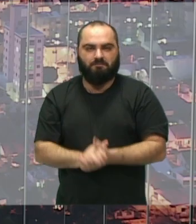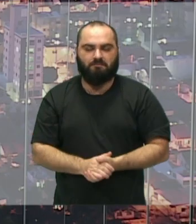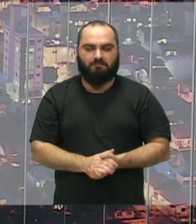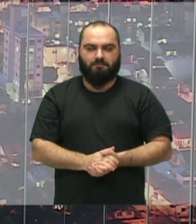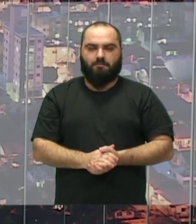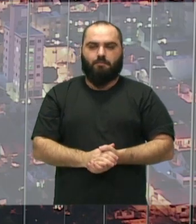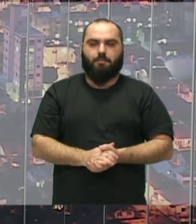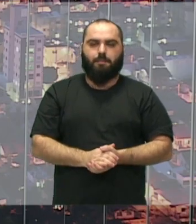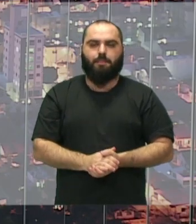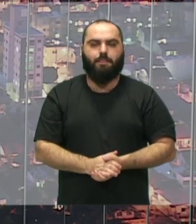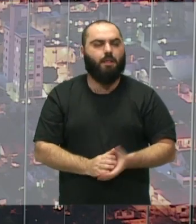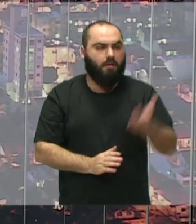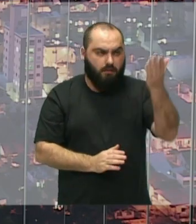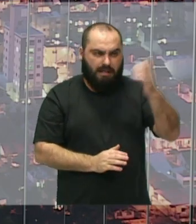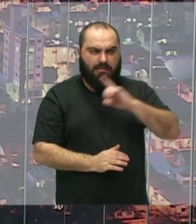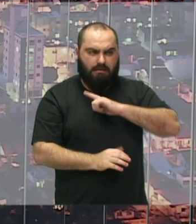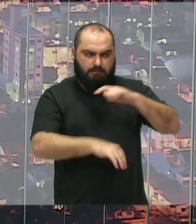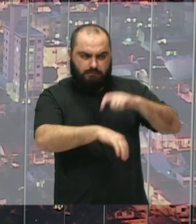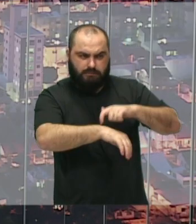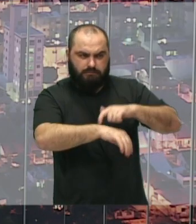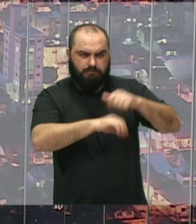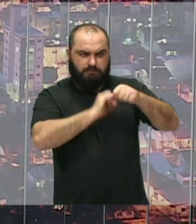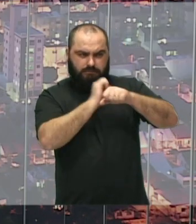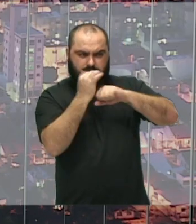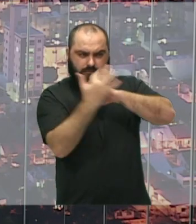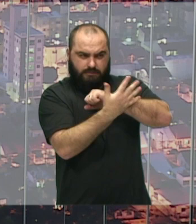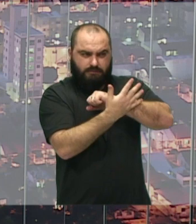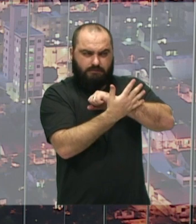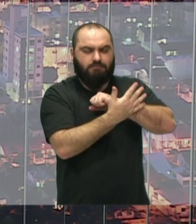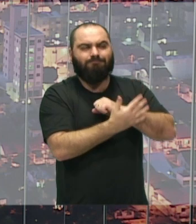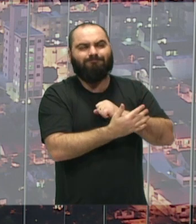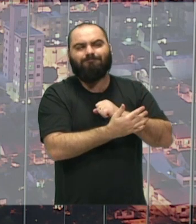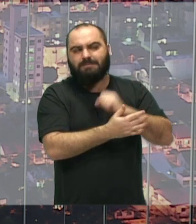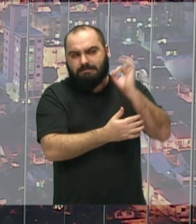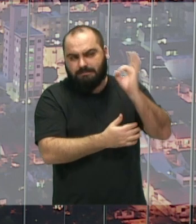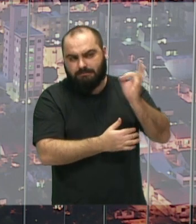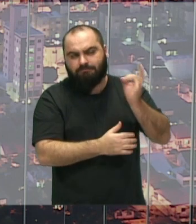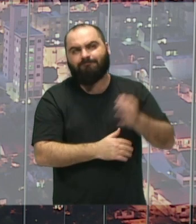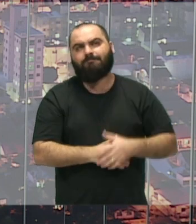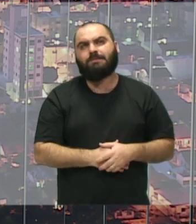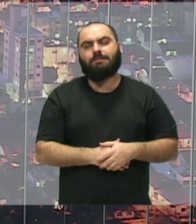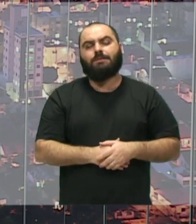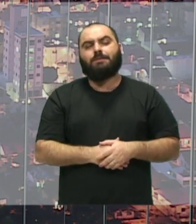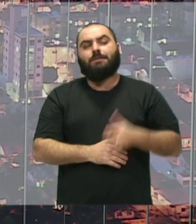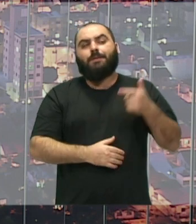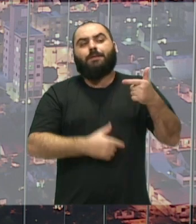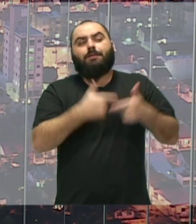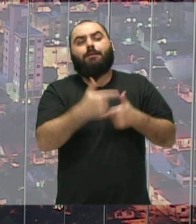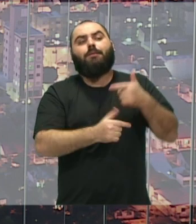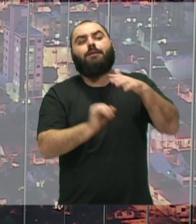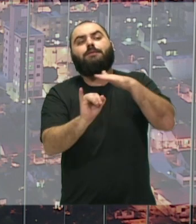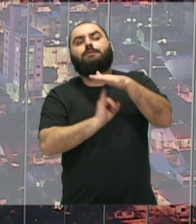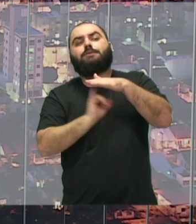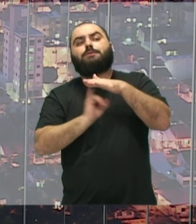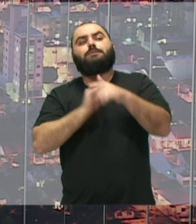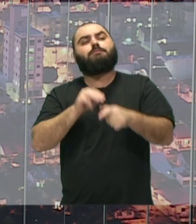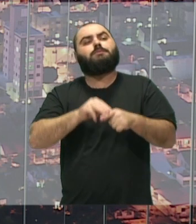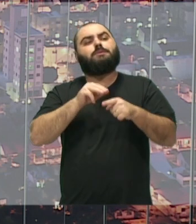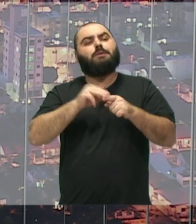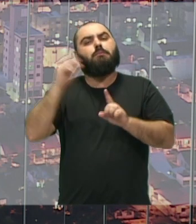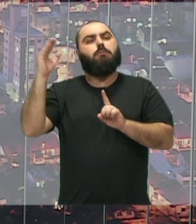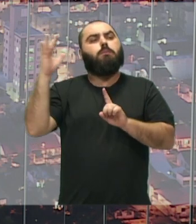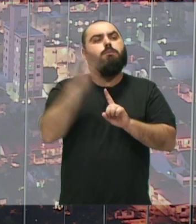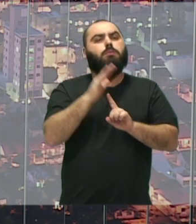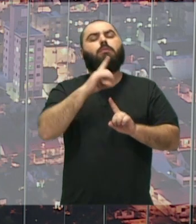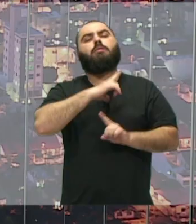esse processo da pandemia, né, qual o impacto dela nas atividades do Conservatório e como